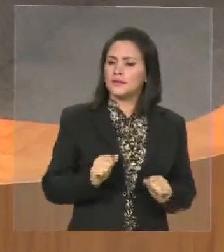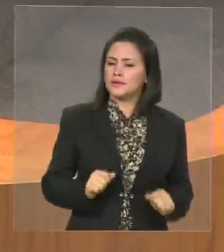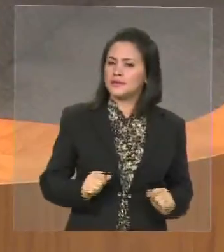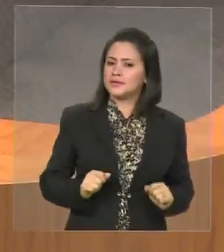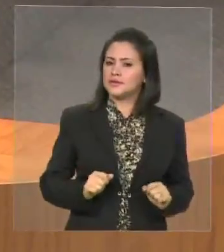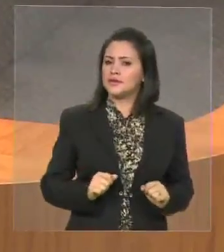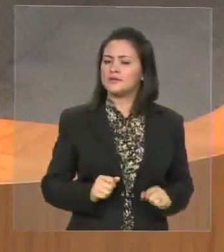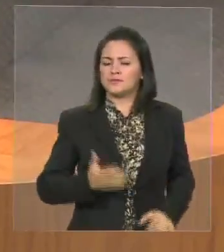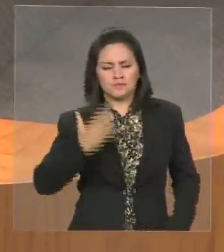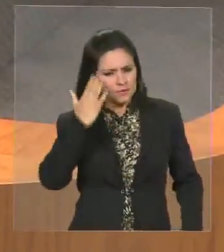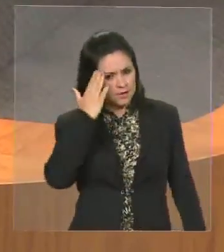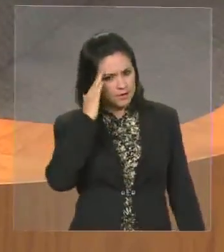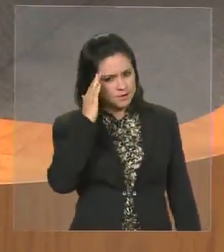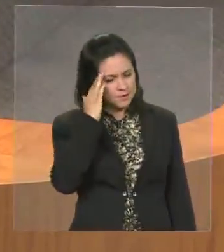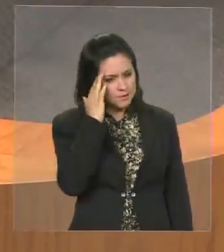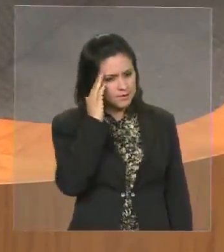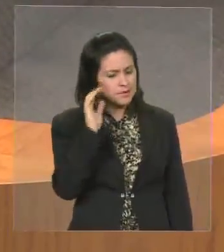realmente a vontade do povo. Obrigada, Obrigado.